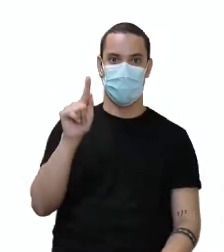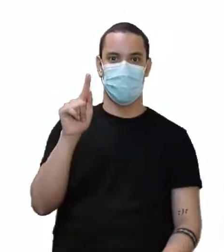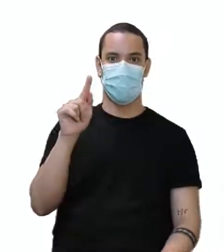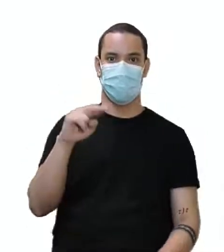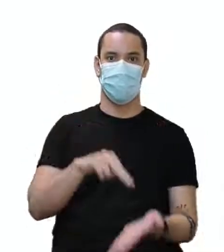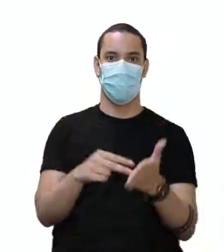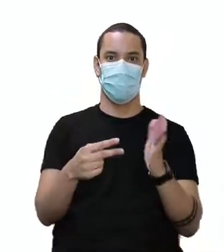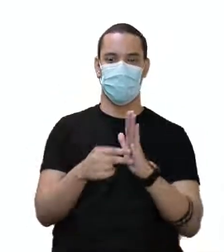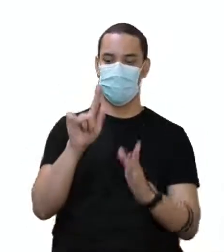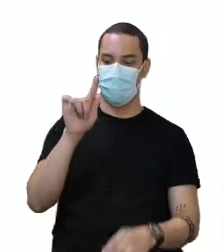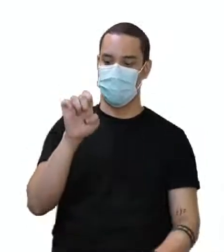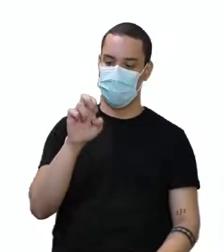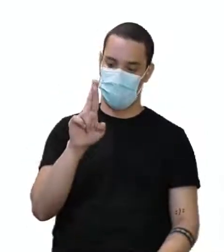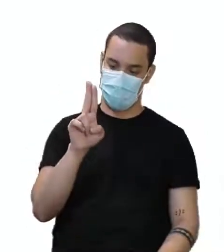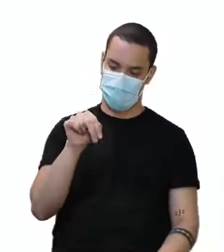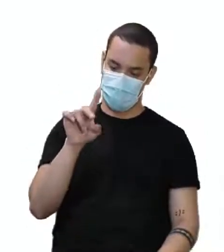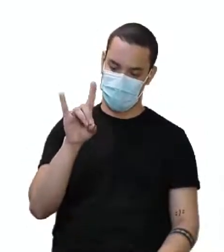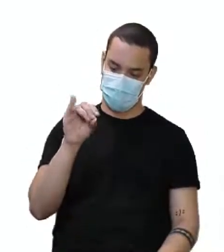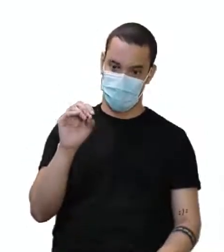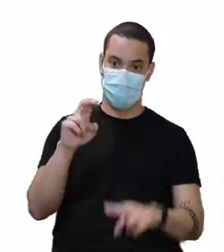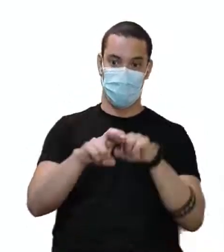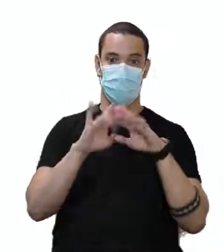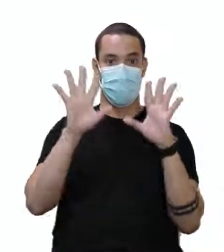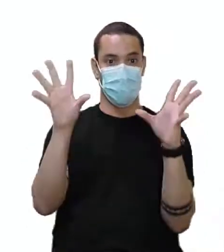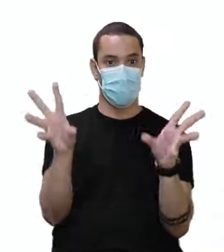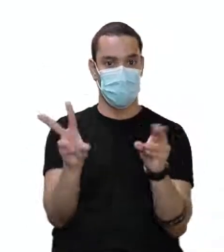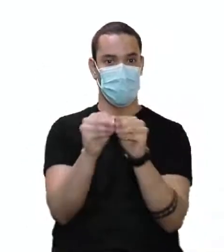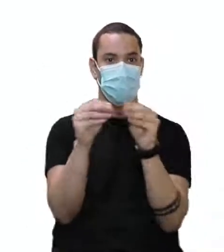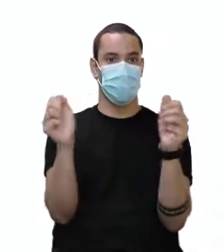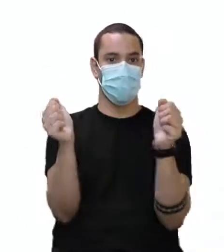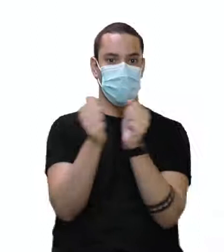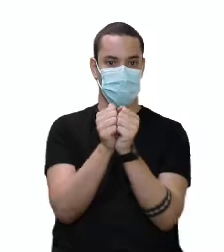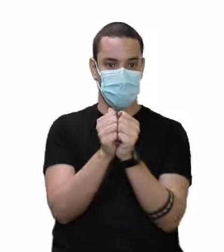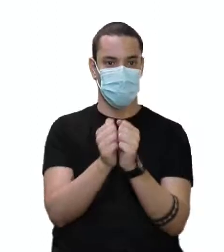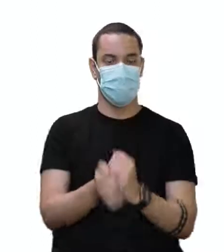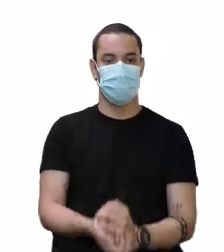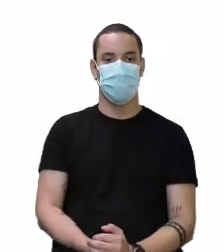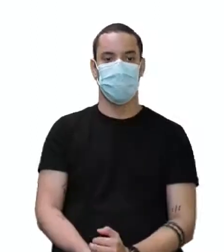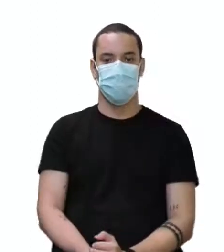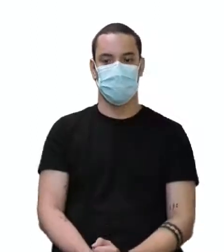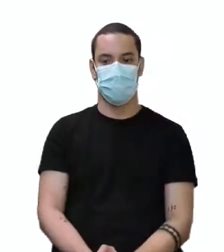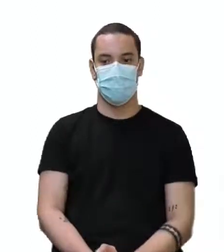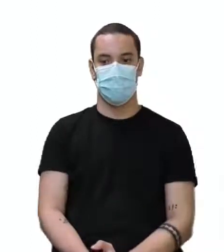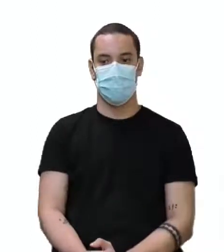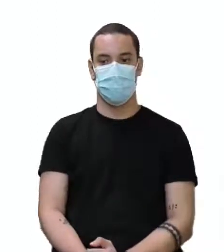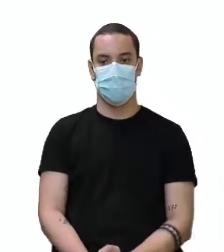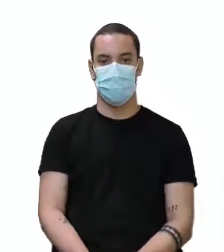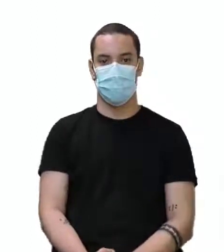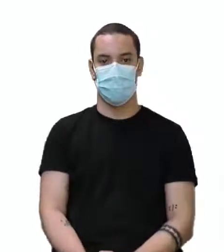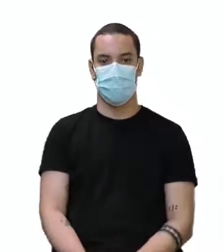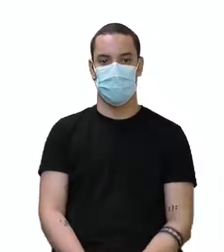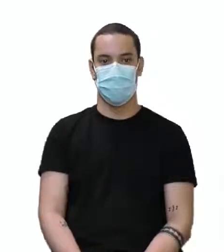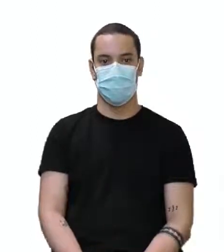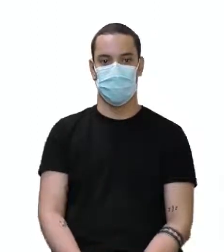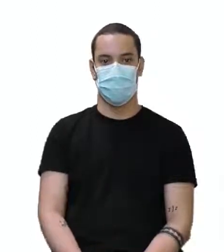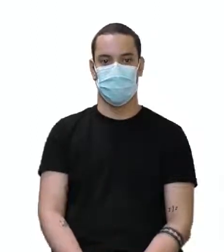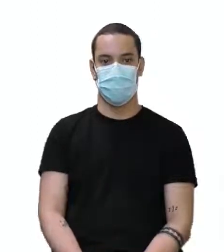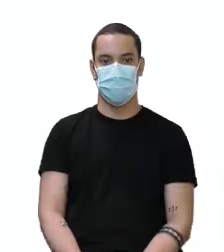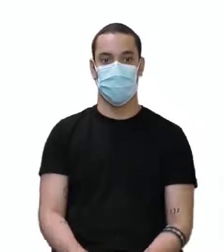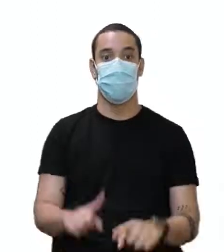verbo. Eu só acrescento. Claro que aqui é um verbo fácil, mas tem verbos que você vai também fazer